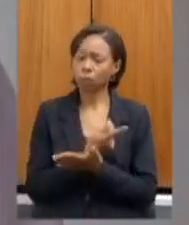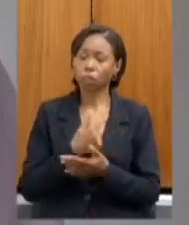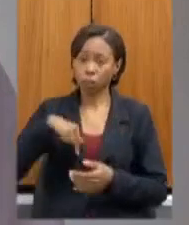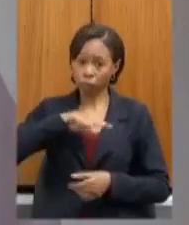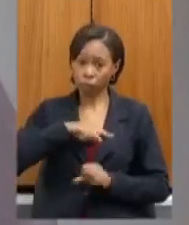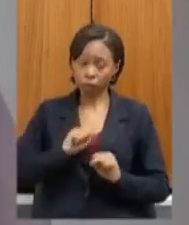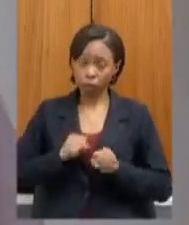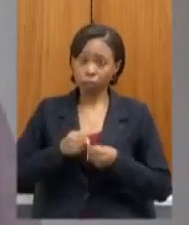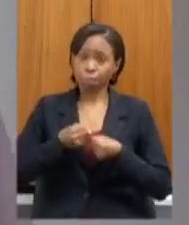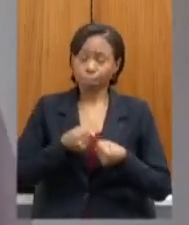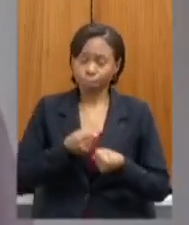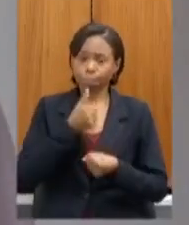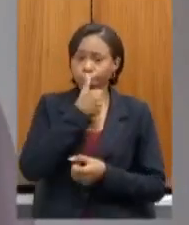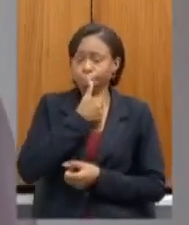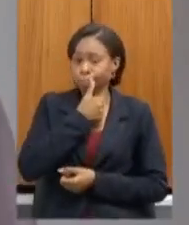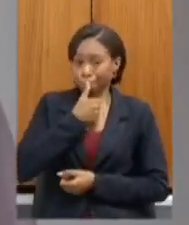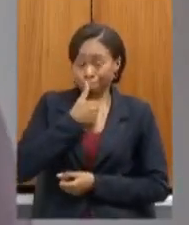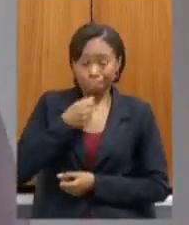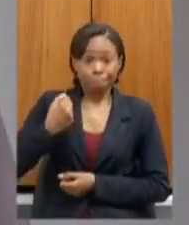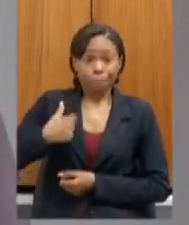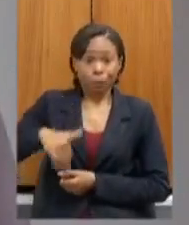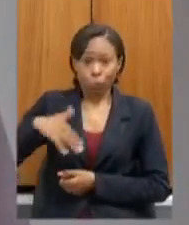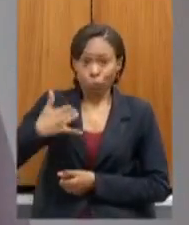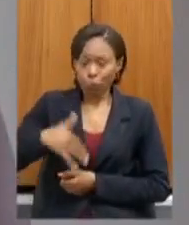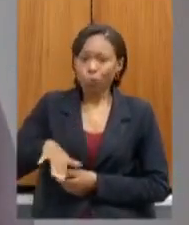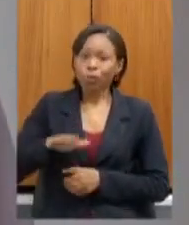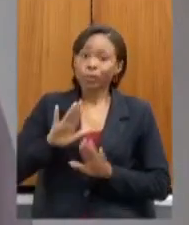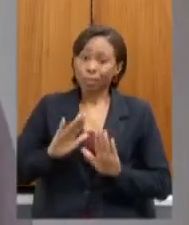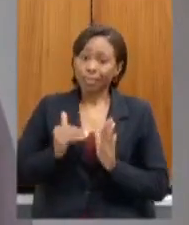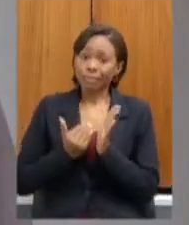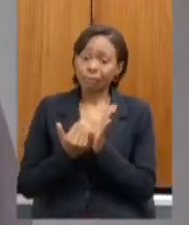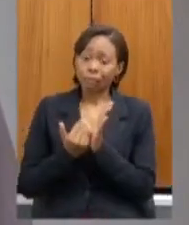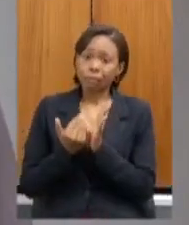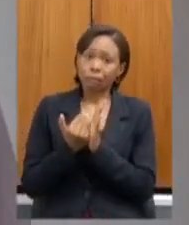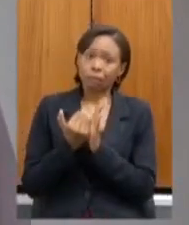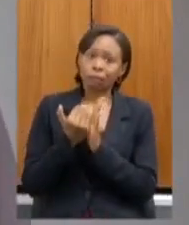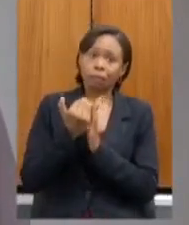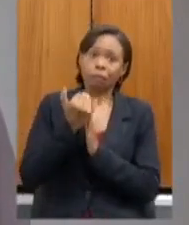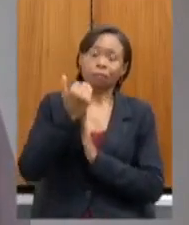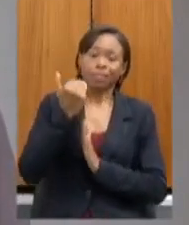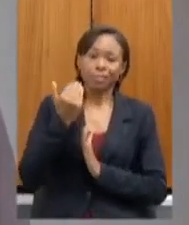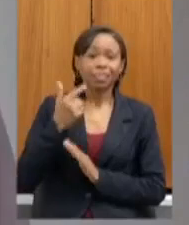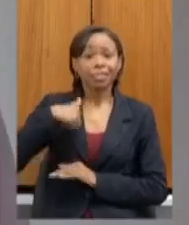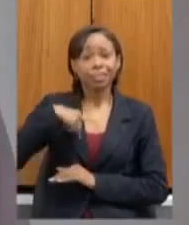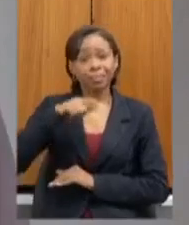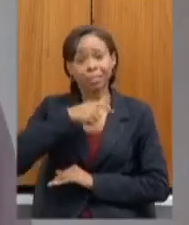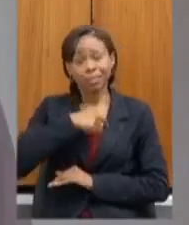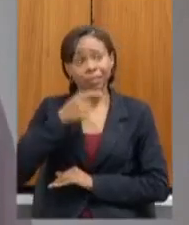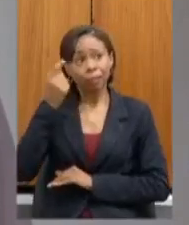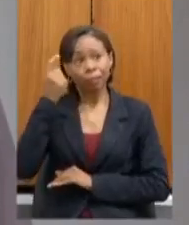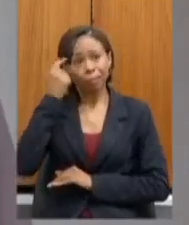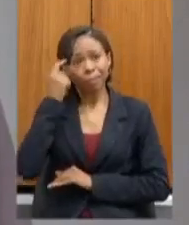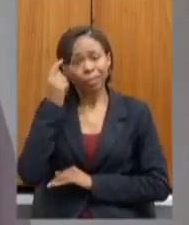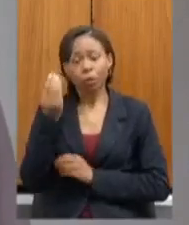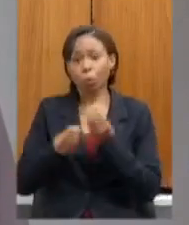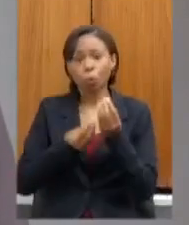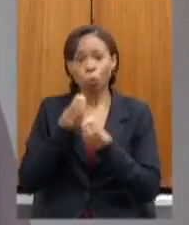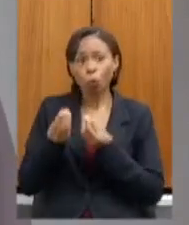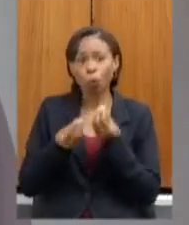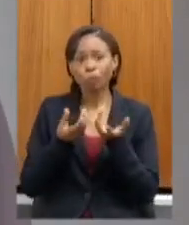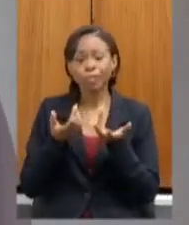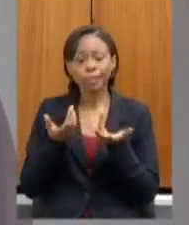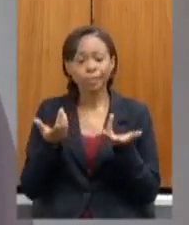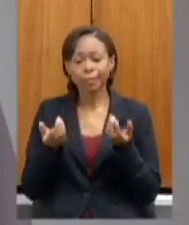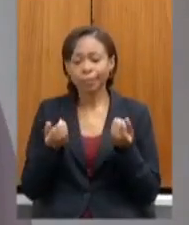vai seguir sendo maior ainda e eu venho pensando nos mecanismos de conseguir consolidar isso